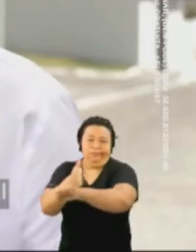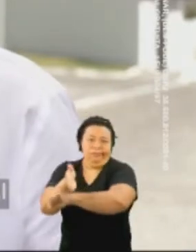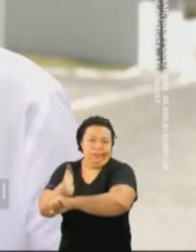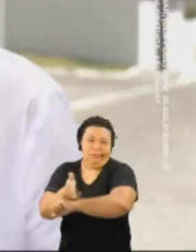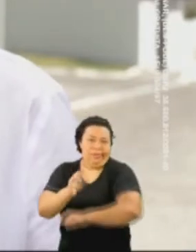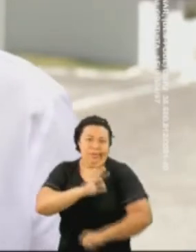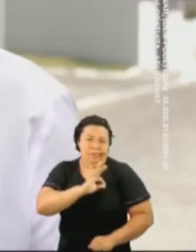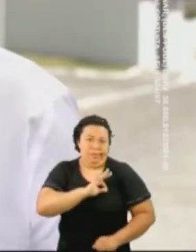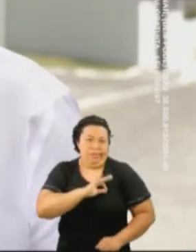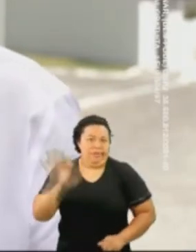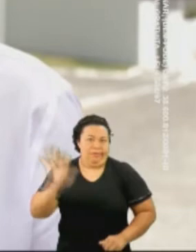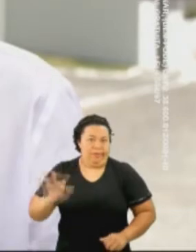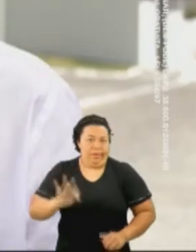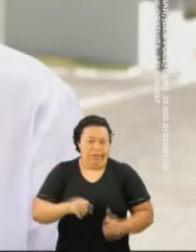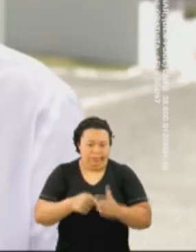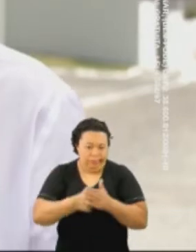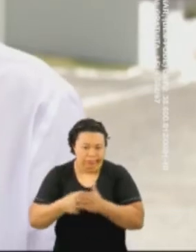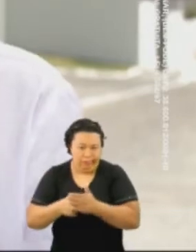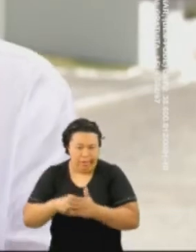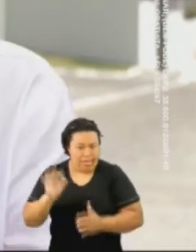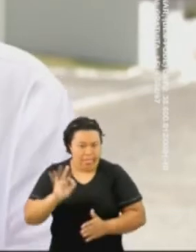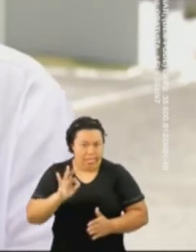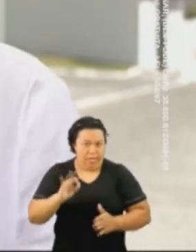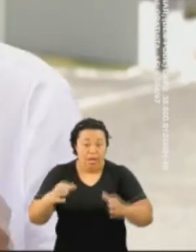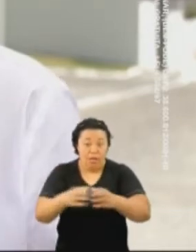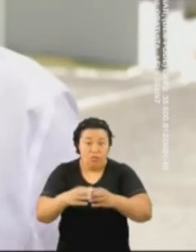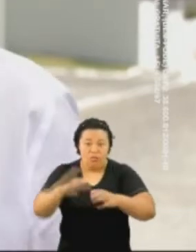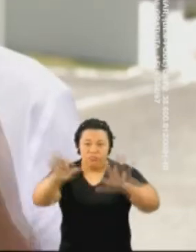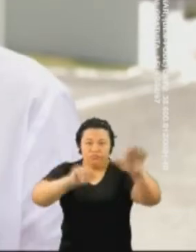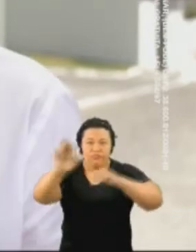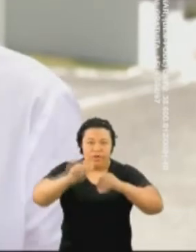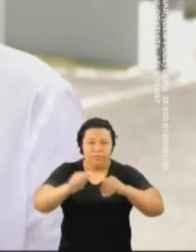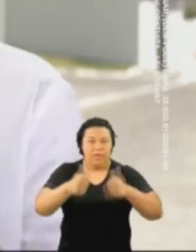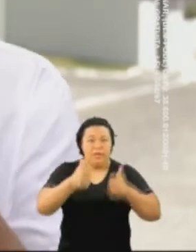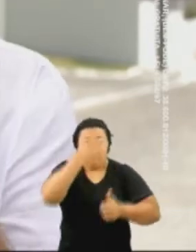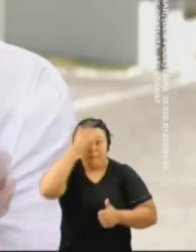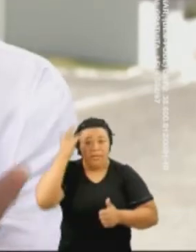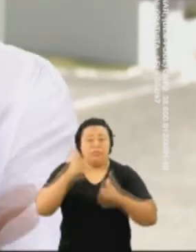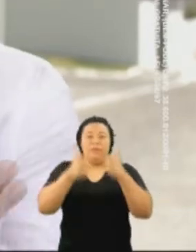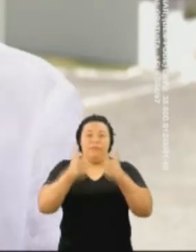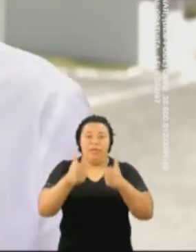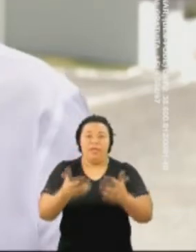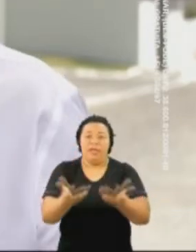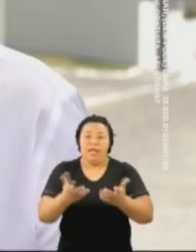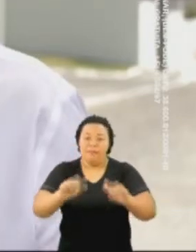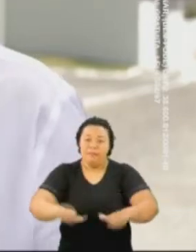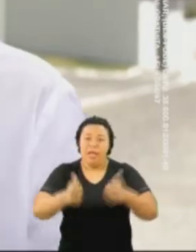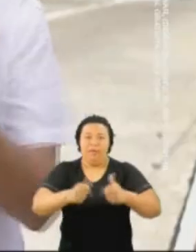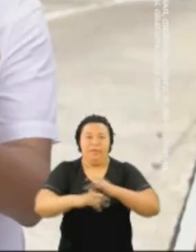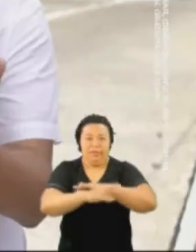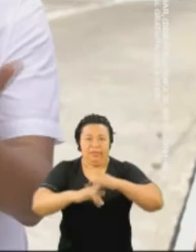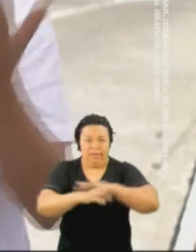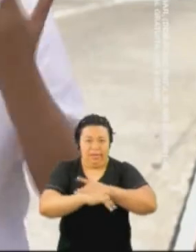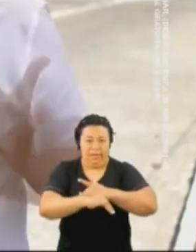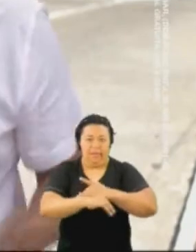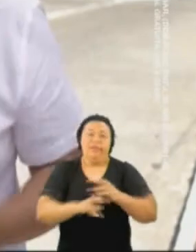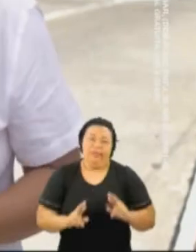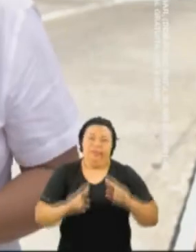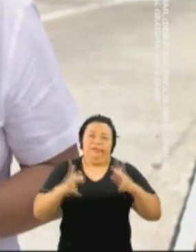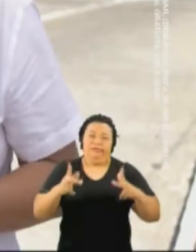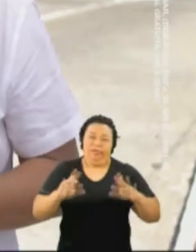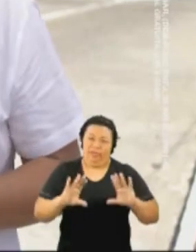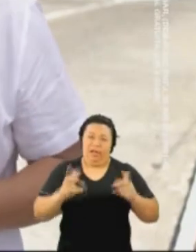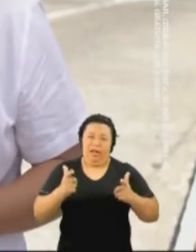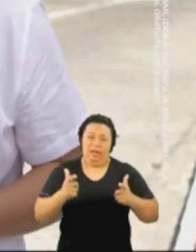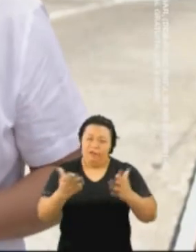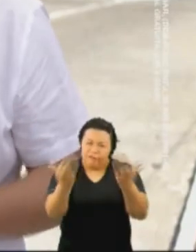Polícia Federal como investigado. E reuni uma equipe de cidadãos do bem que deseja o bem da nossa cidade. Isso faz toda a